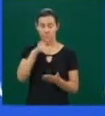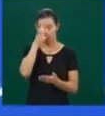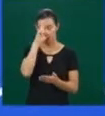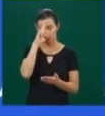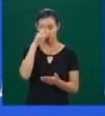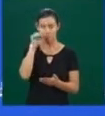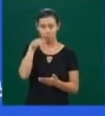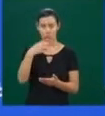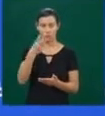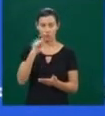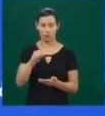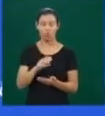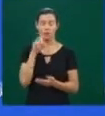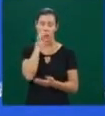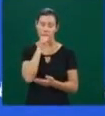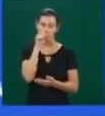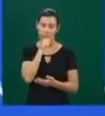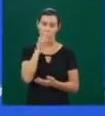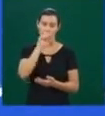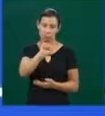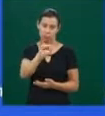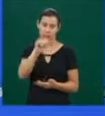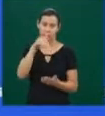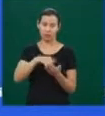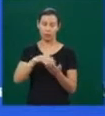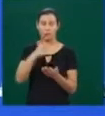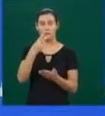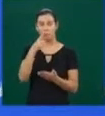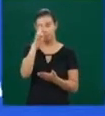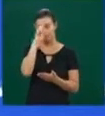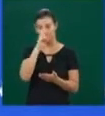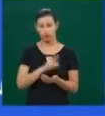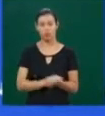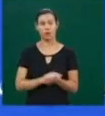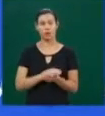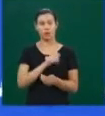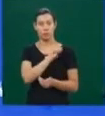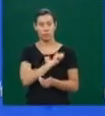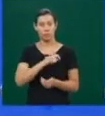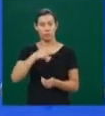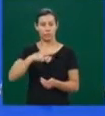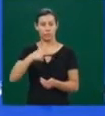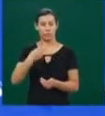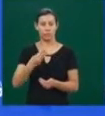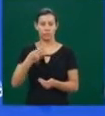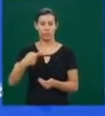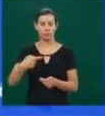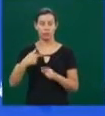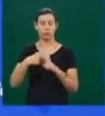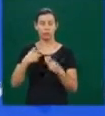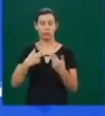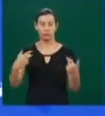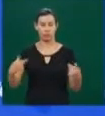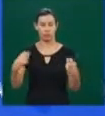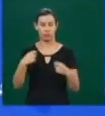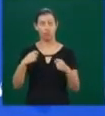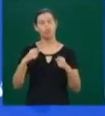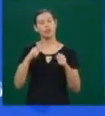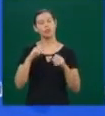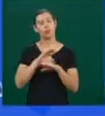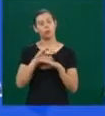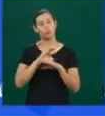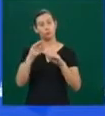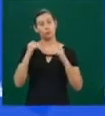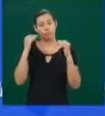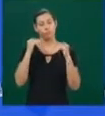bolsa auxílio é de R 742,00, mas vale transporte. É necessário cursar ensino superior. Enviar o currículo para cdl